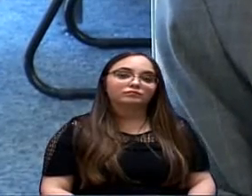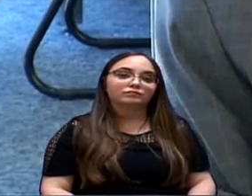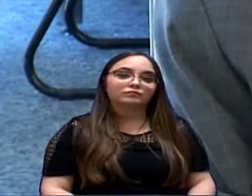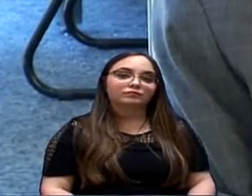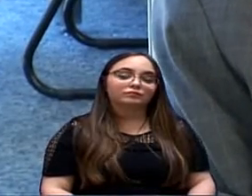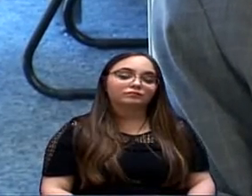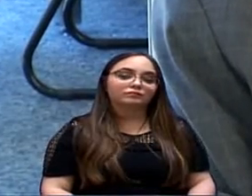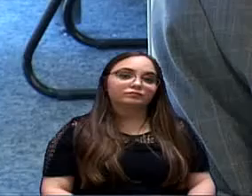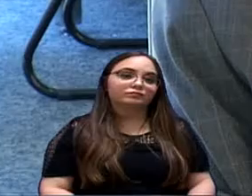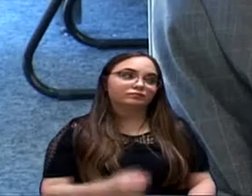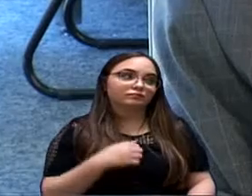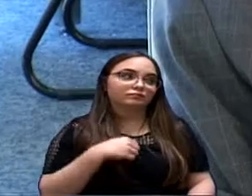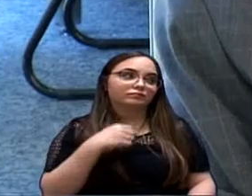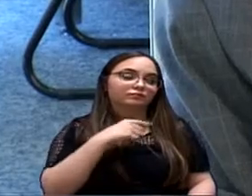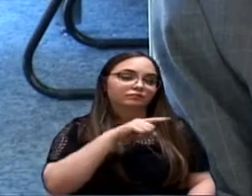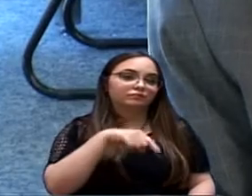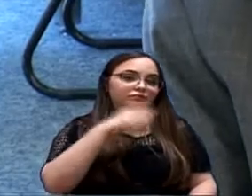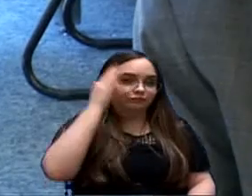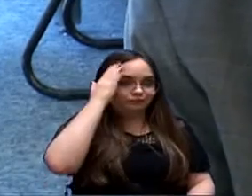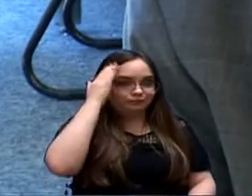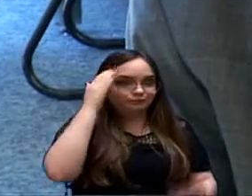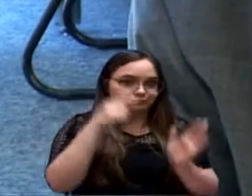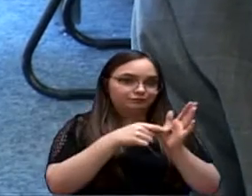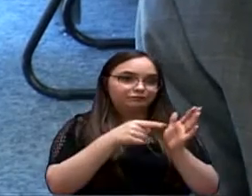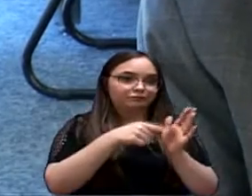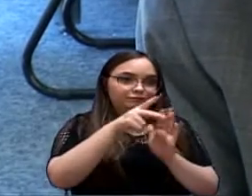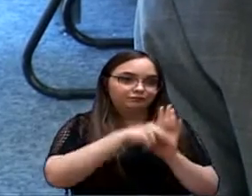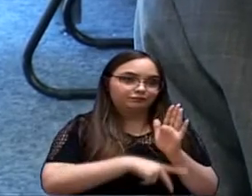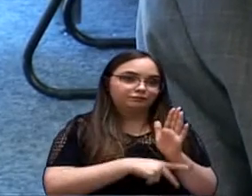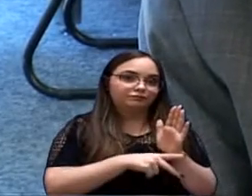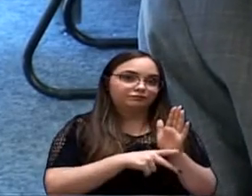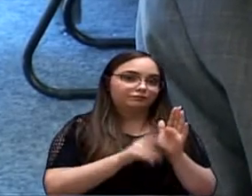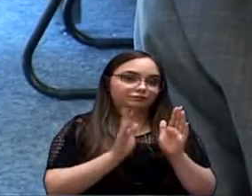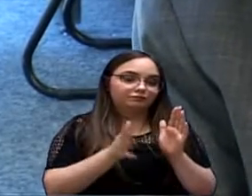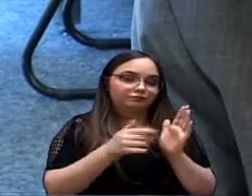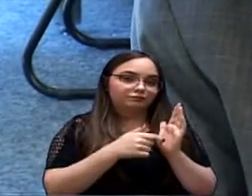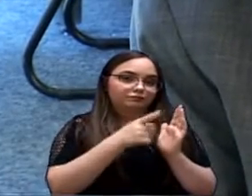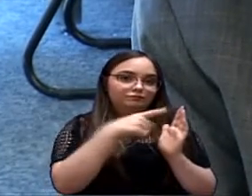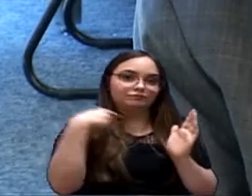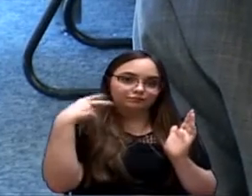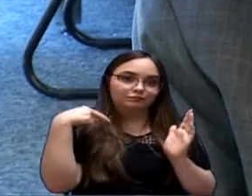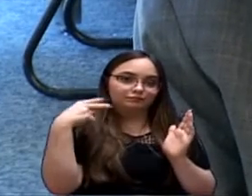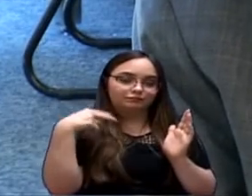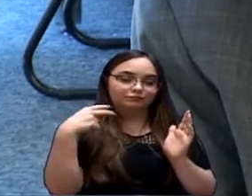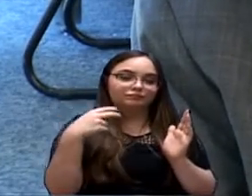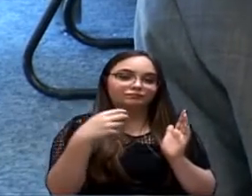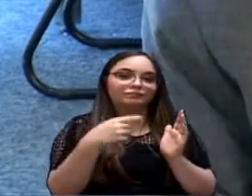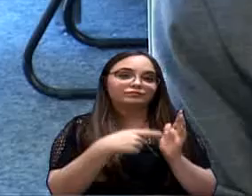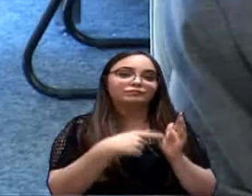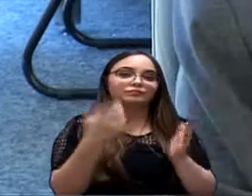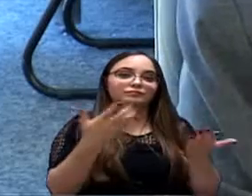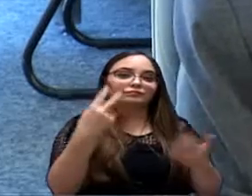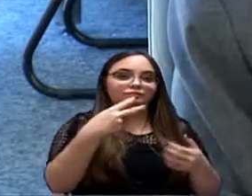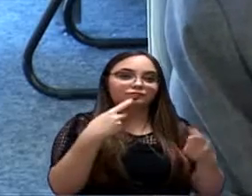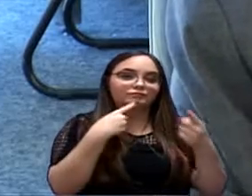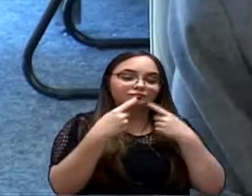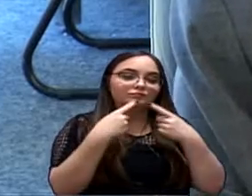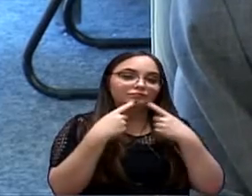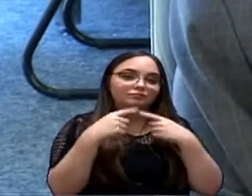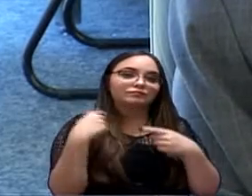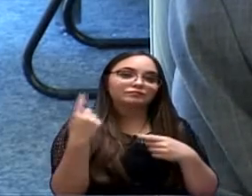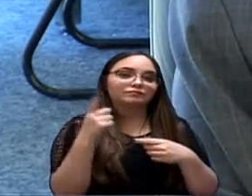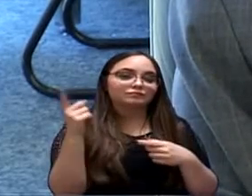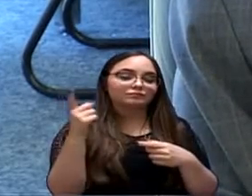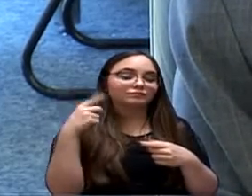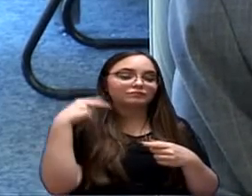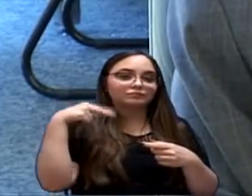nós tomamos conhecimento desse projeto de lei da vereadora, que estaria em segunda discussão hoje, o projeto de lei da